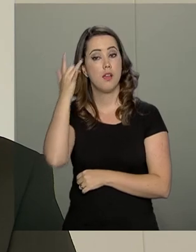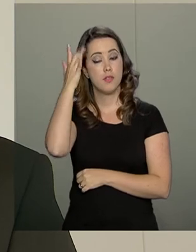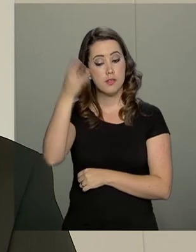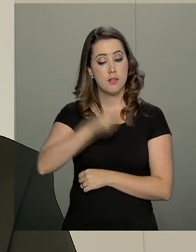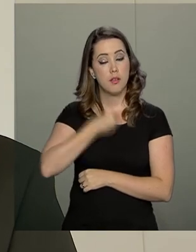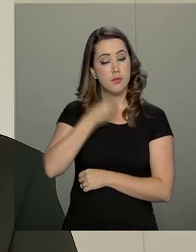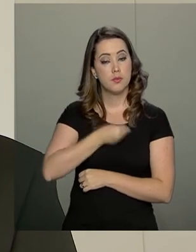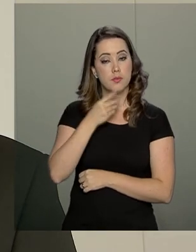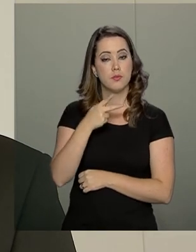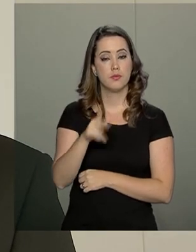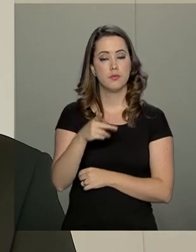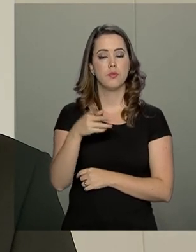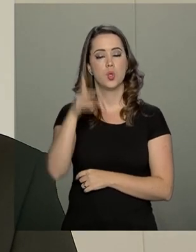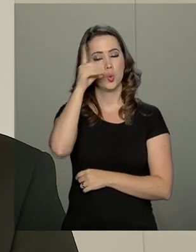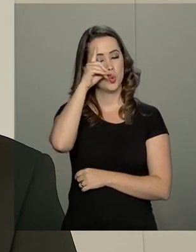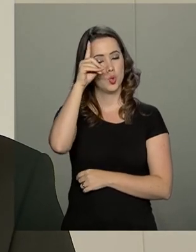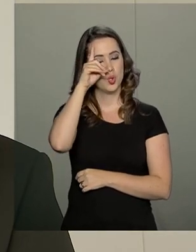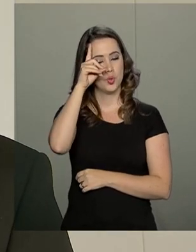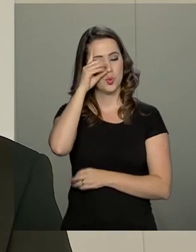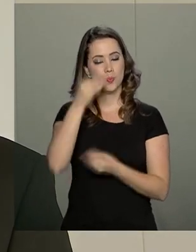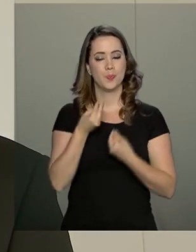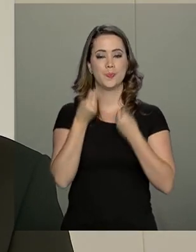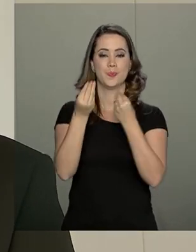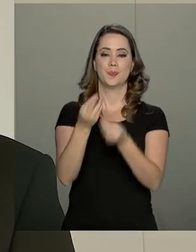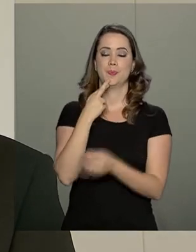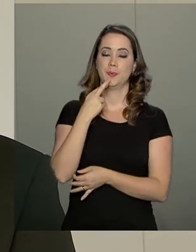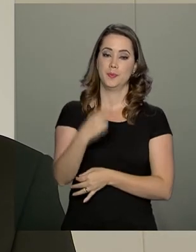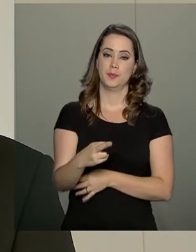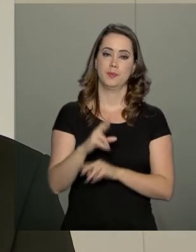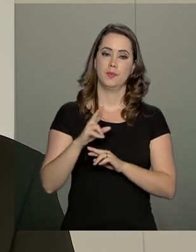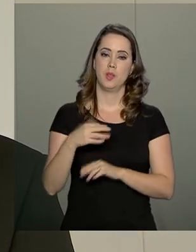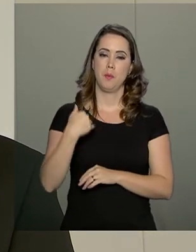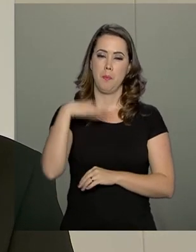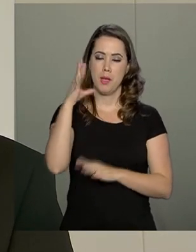simplificando as suas rotinas e entregando resultados de forma mais eficiente.